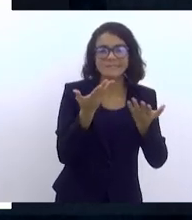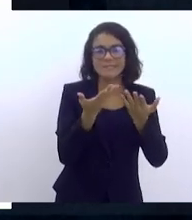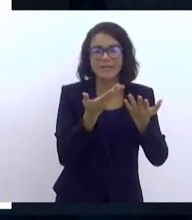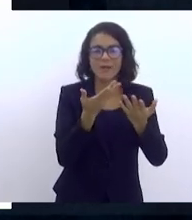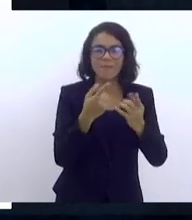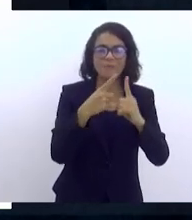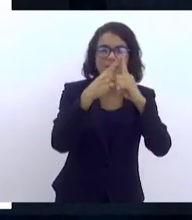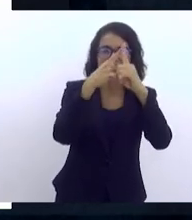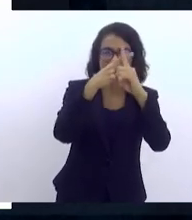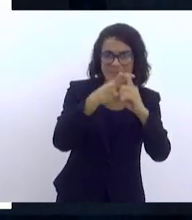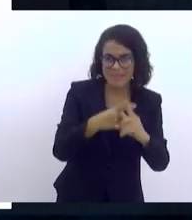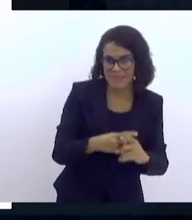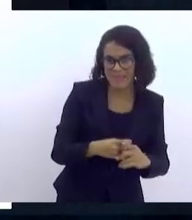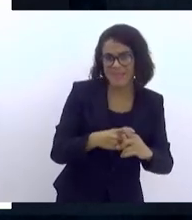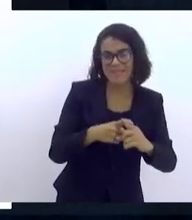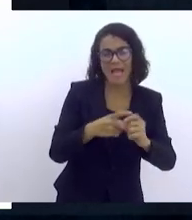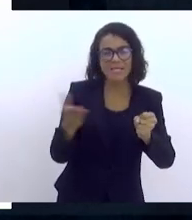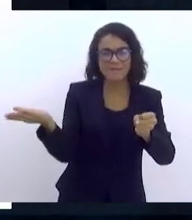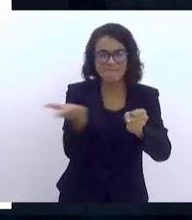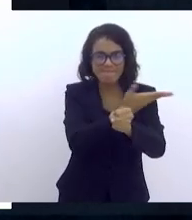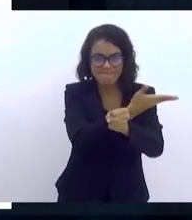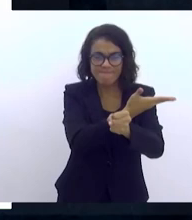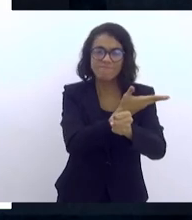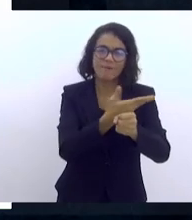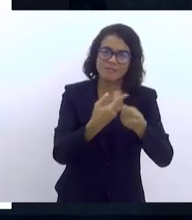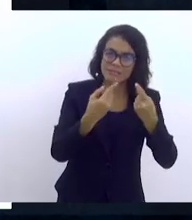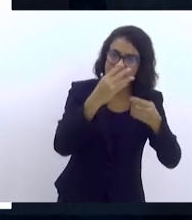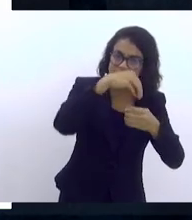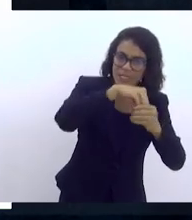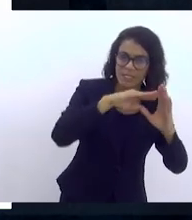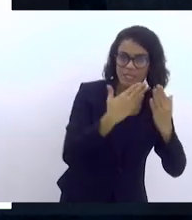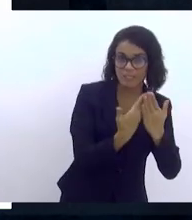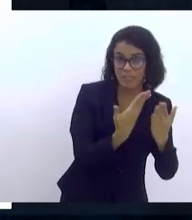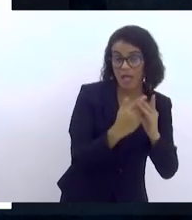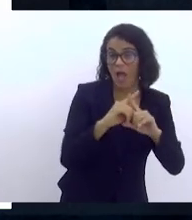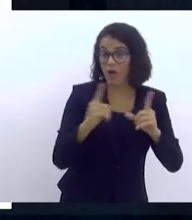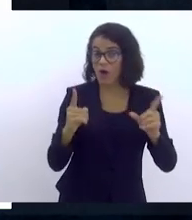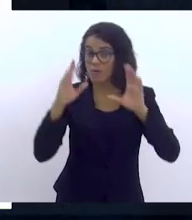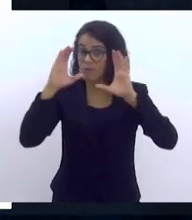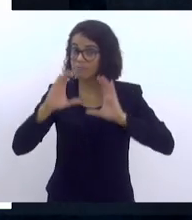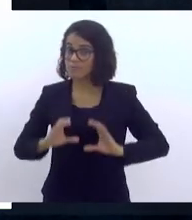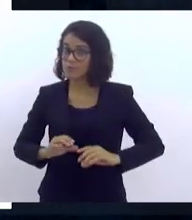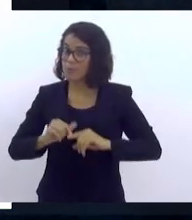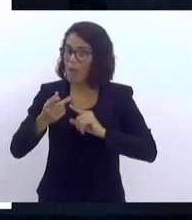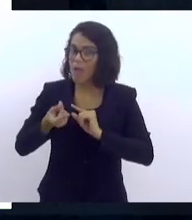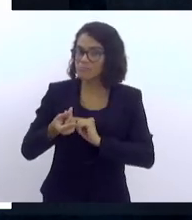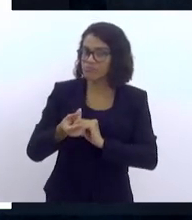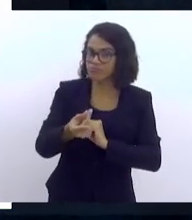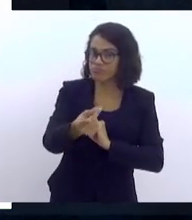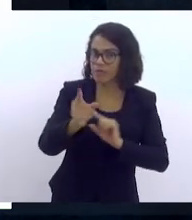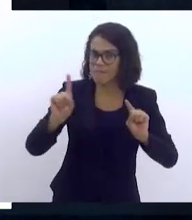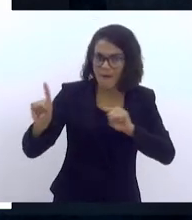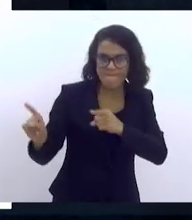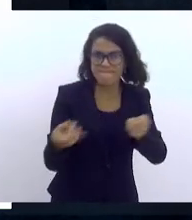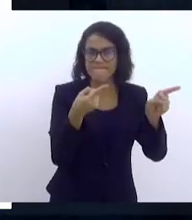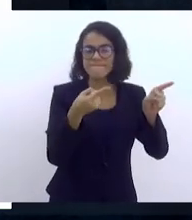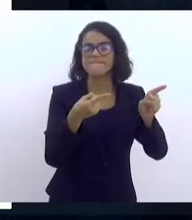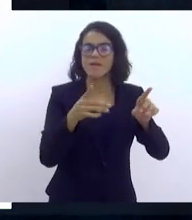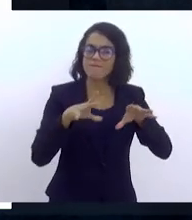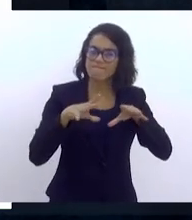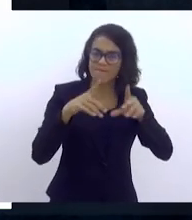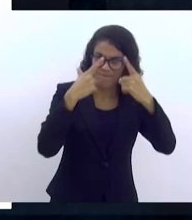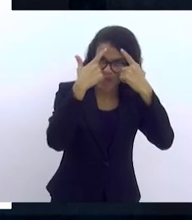nazifascistas contra as escolas, agora eu vou falar de uma postura mais de médio e longo prazo para o enfrentamento das